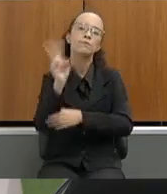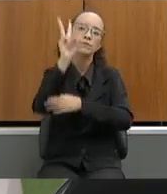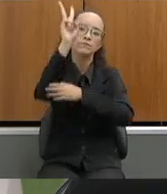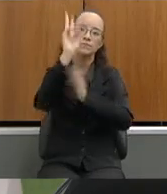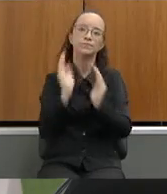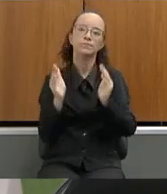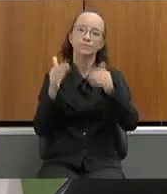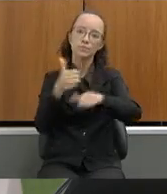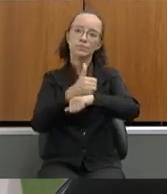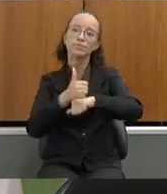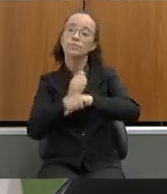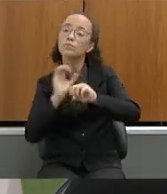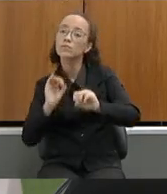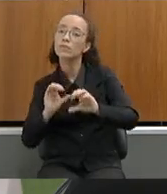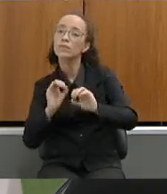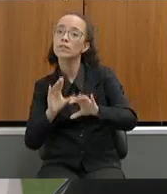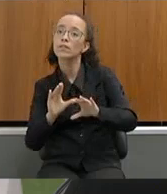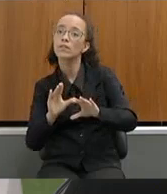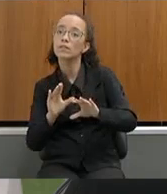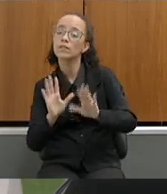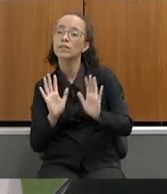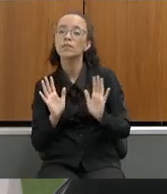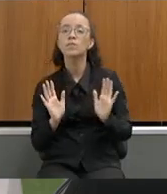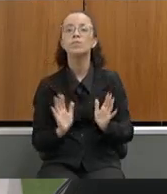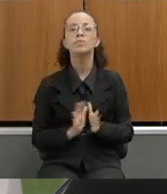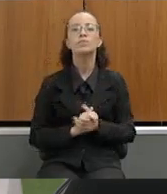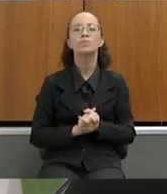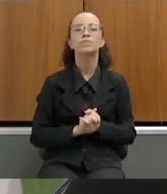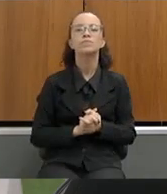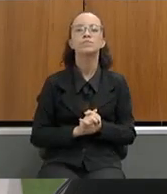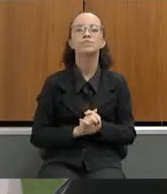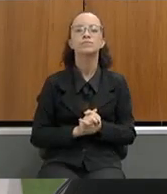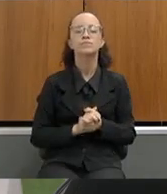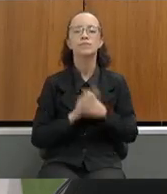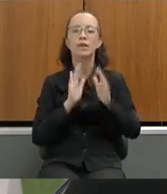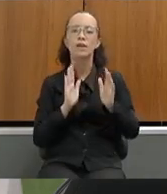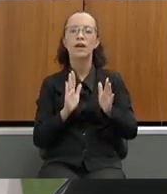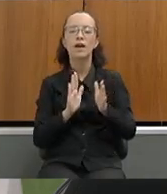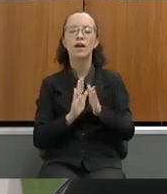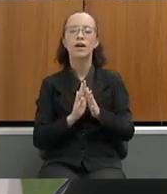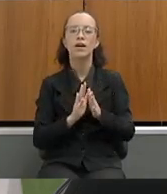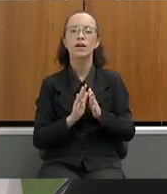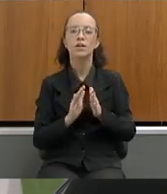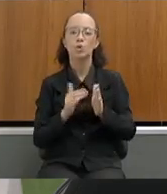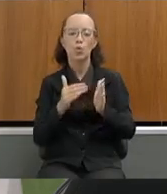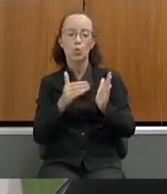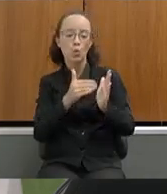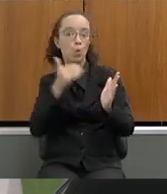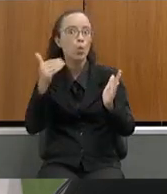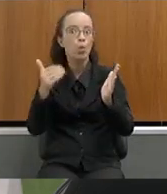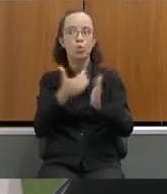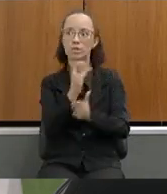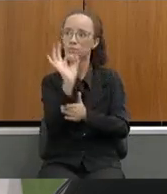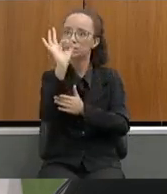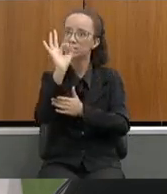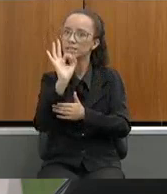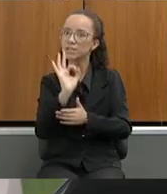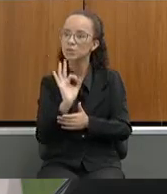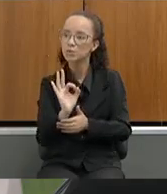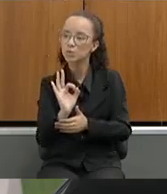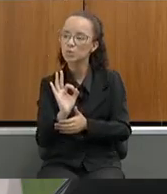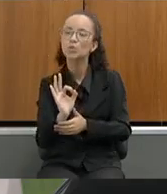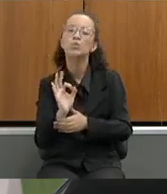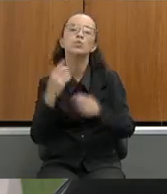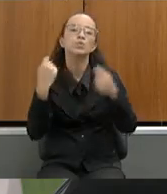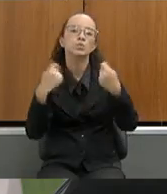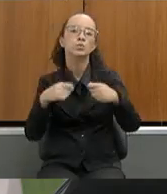profissionais da Educação não o isenta de fazer a totalidade do investimento dos recursos